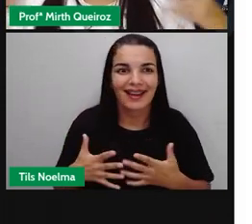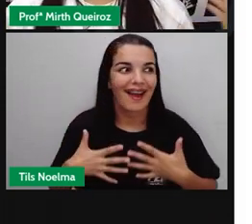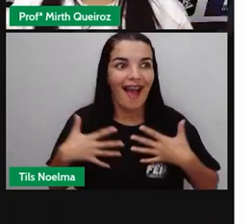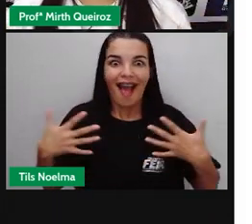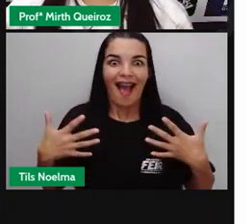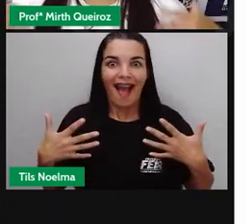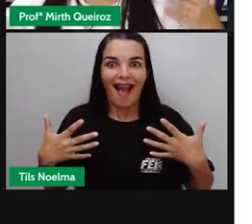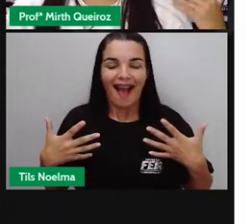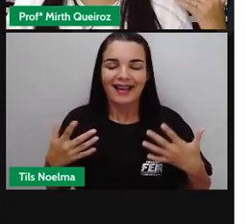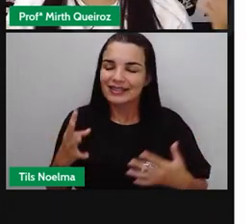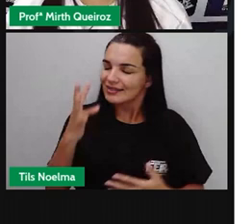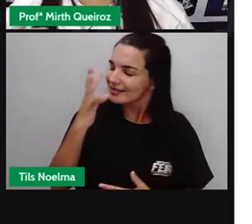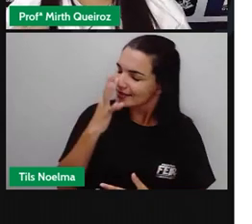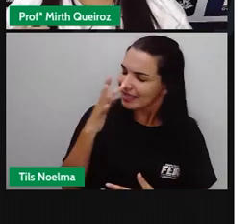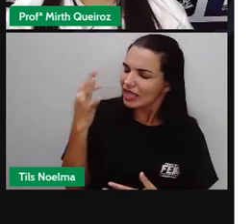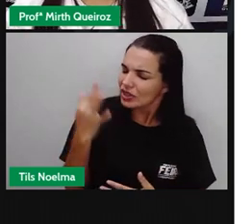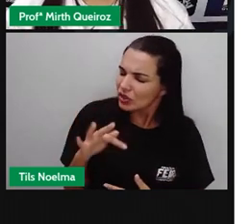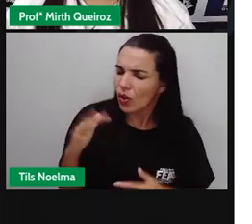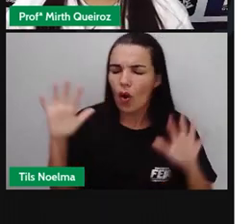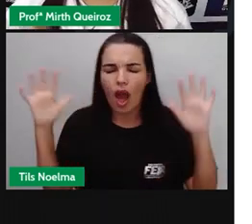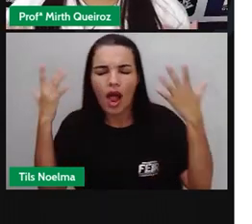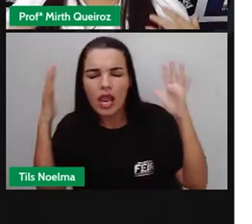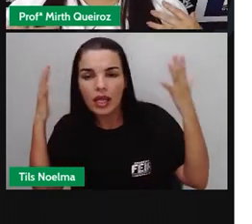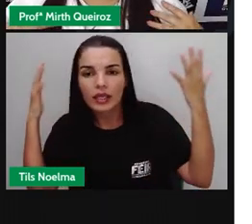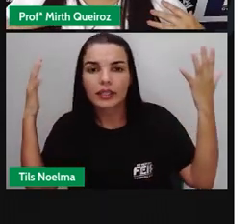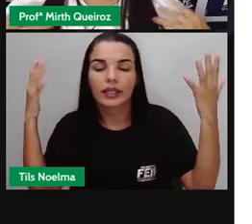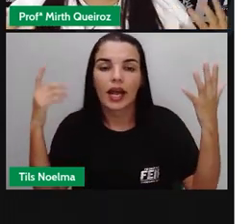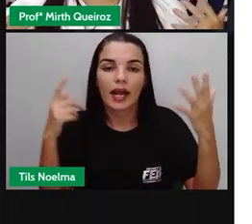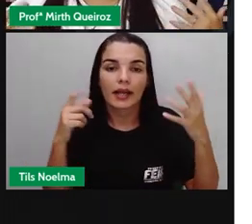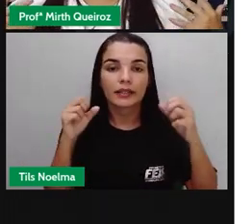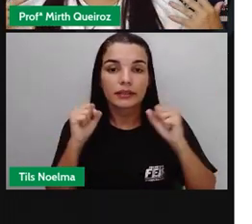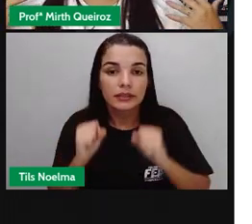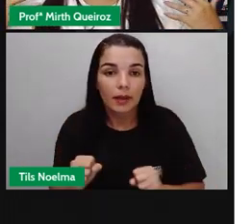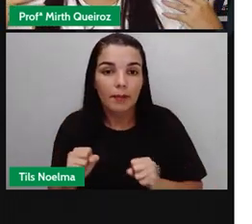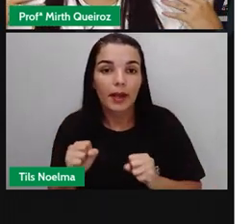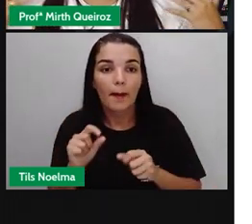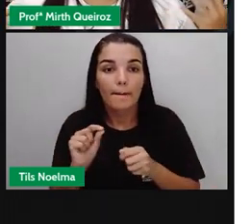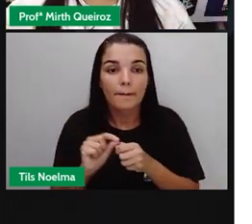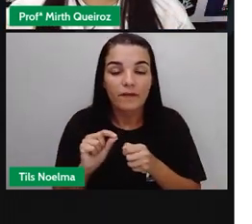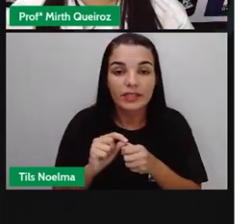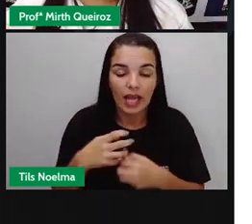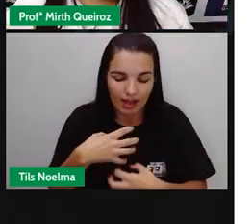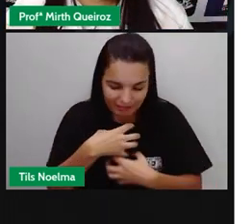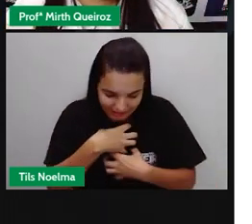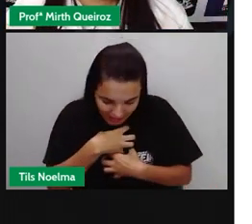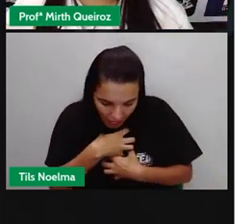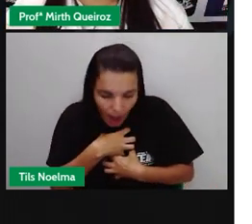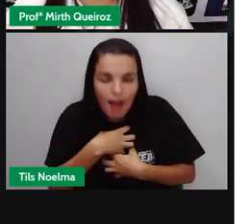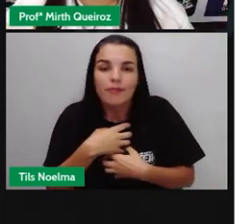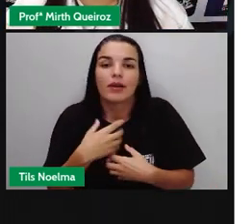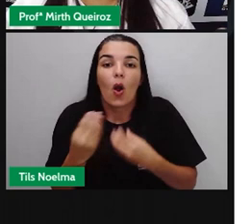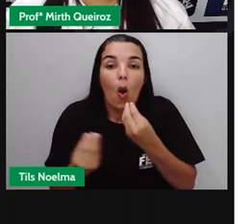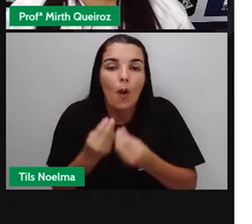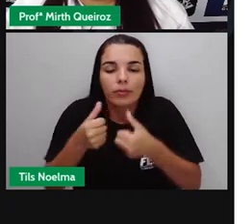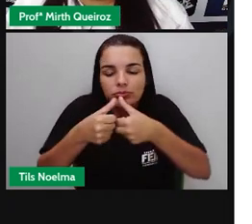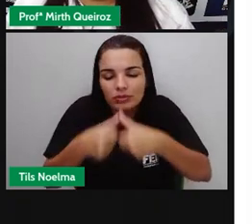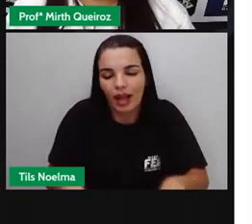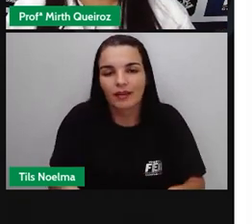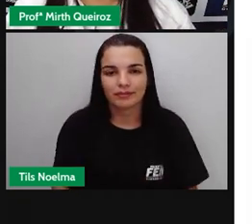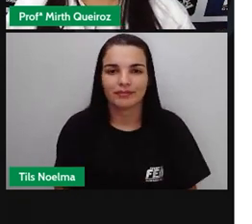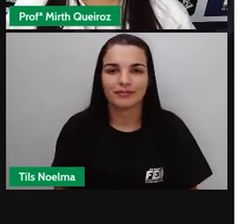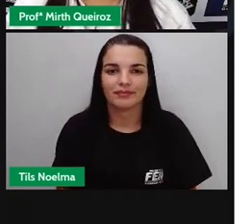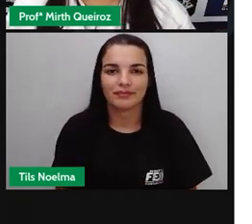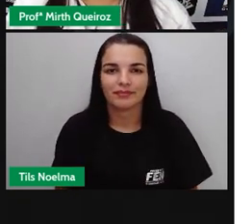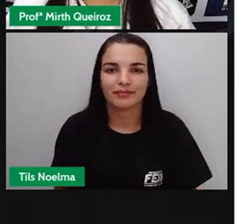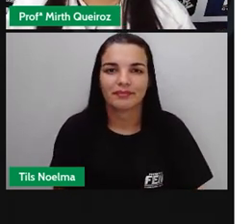espanto, admiração, dor, alegria. Ele serve para indicar estados emocionais, certo? Emocionais.